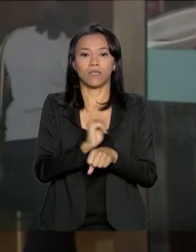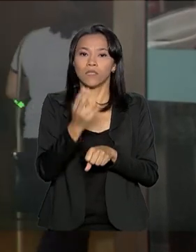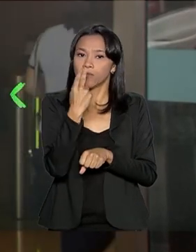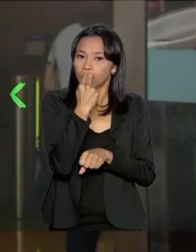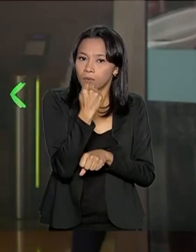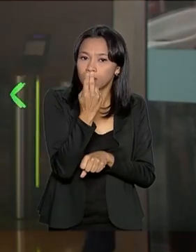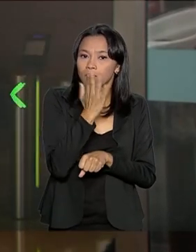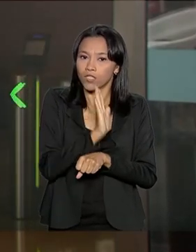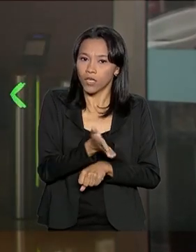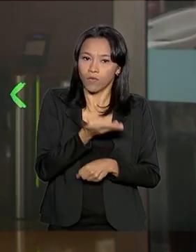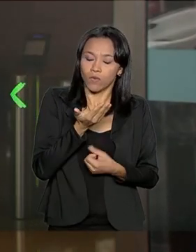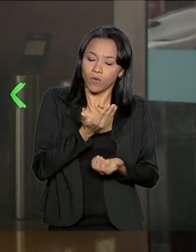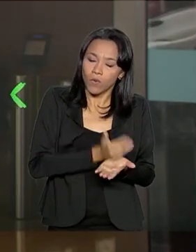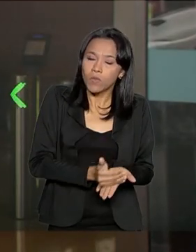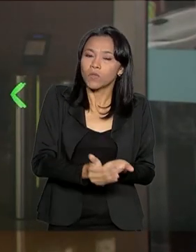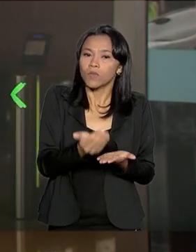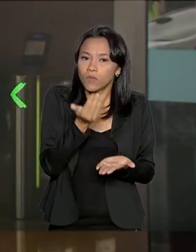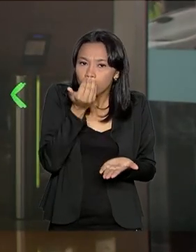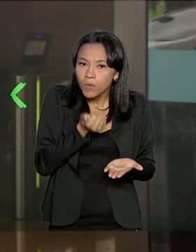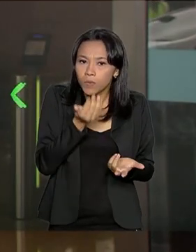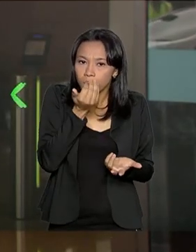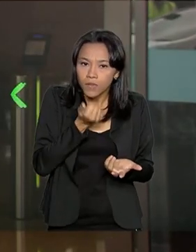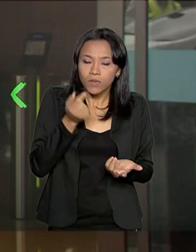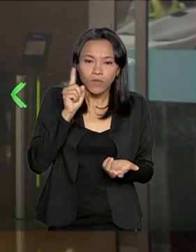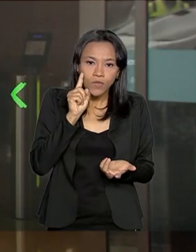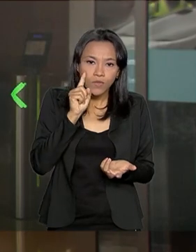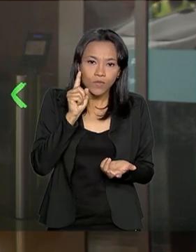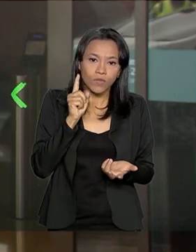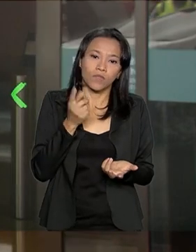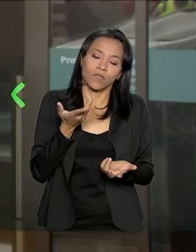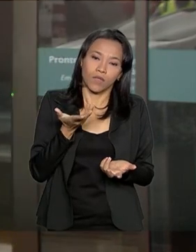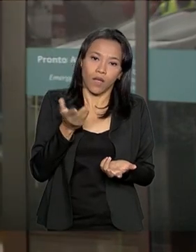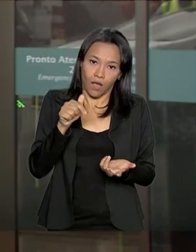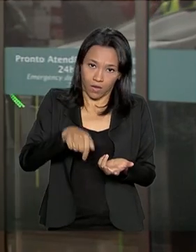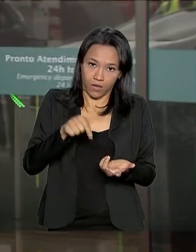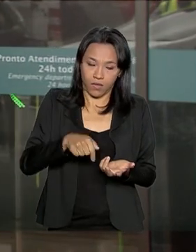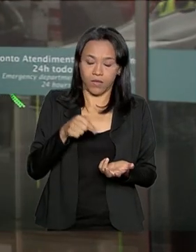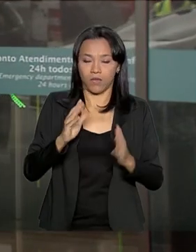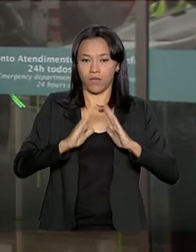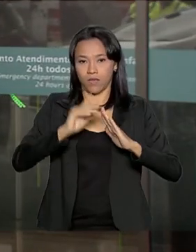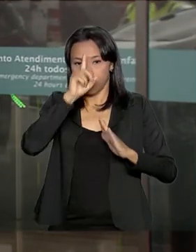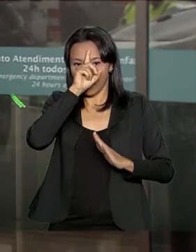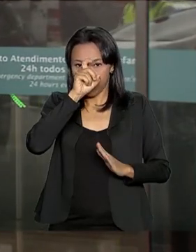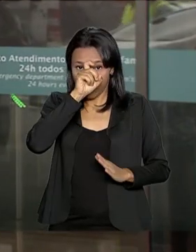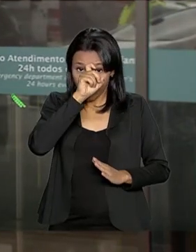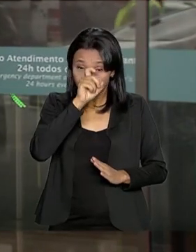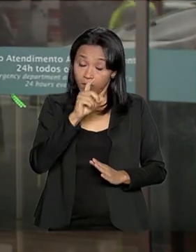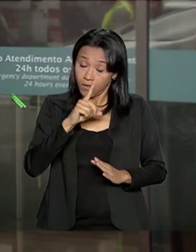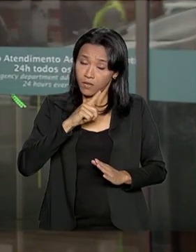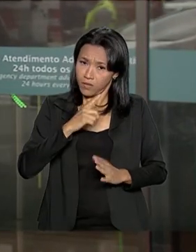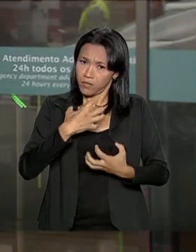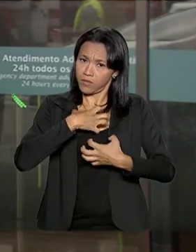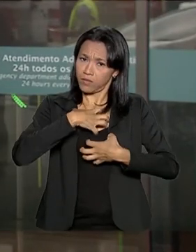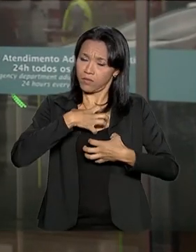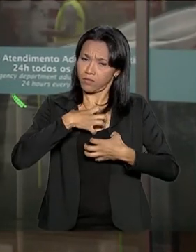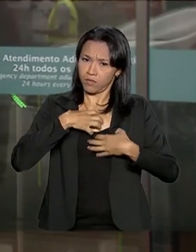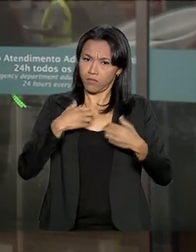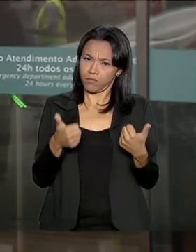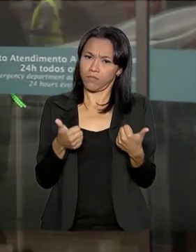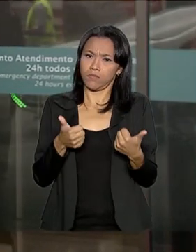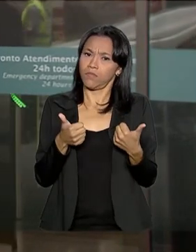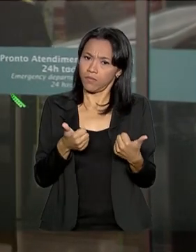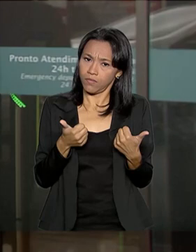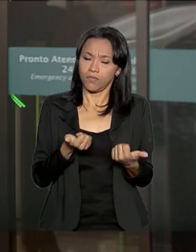introduzida no dia a dia do presidente Jair Bolsonaro aqui no hospital. E ele tem reagido a esses alimentos